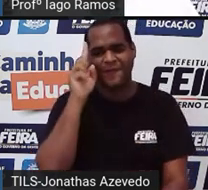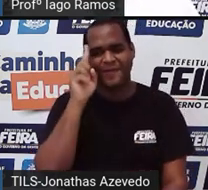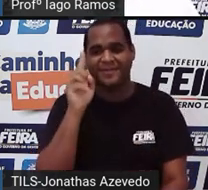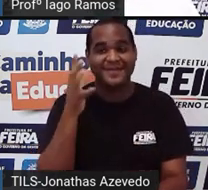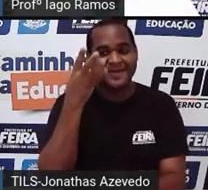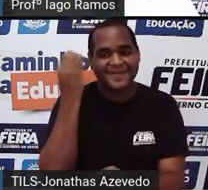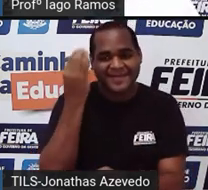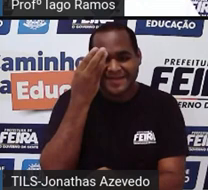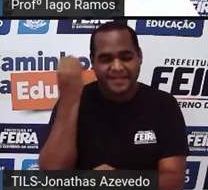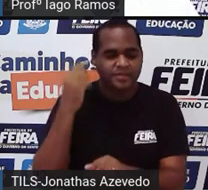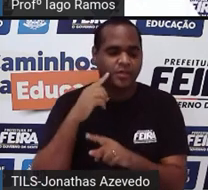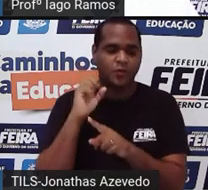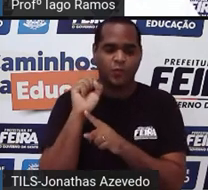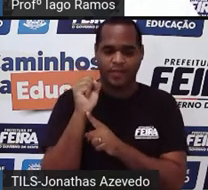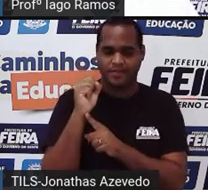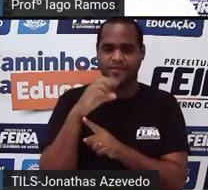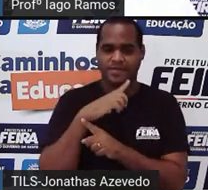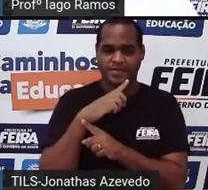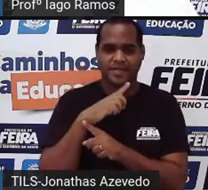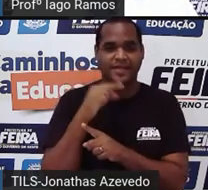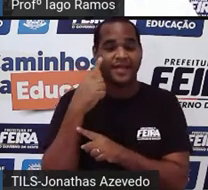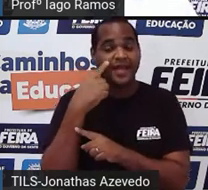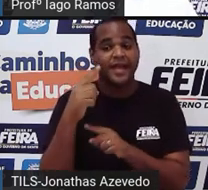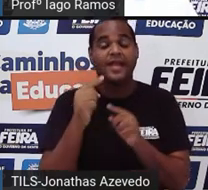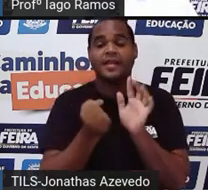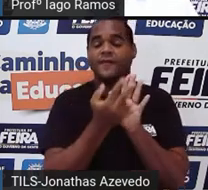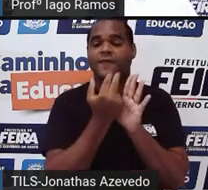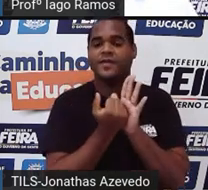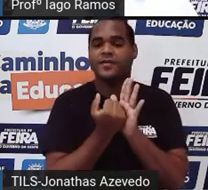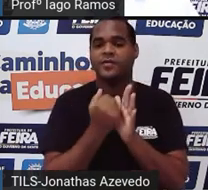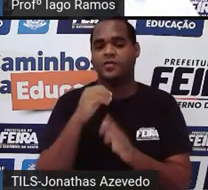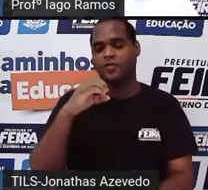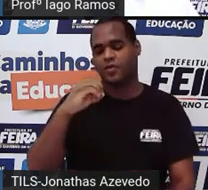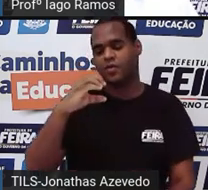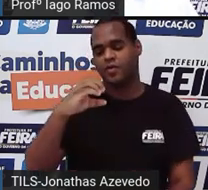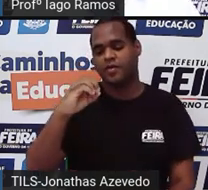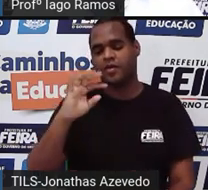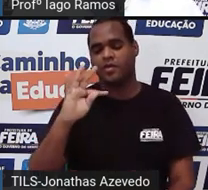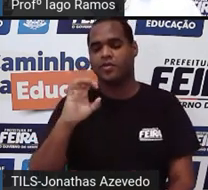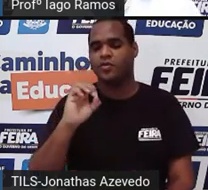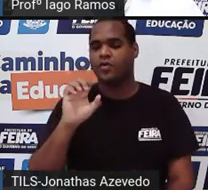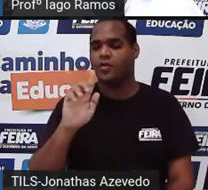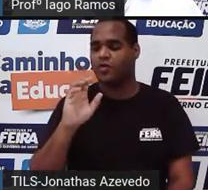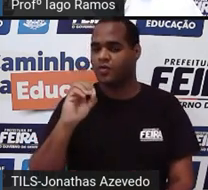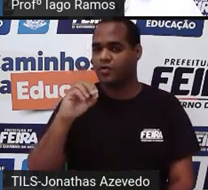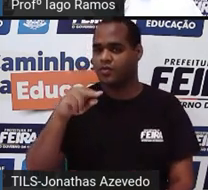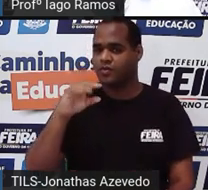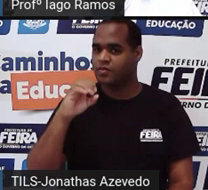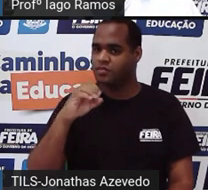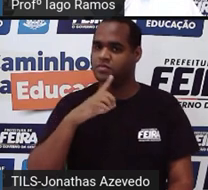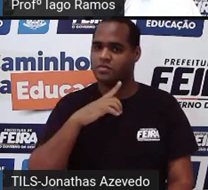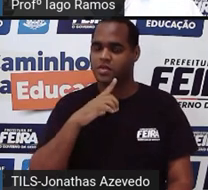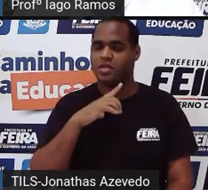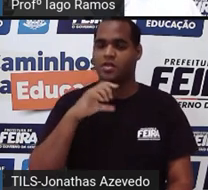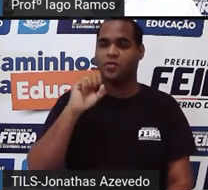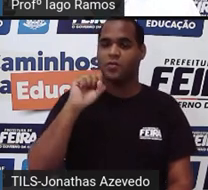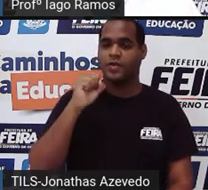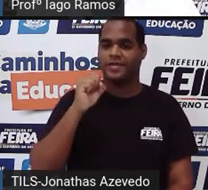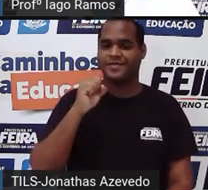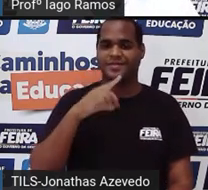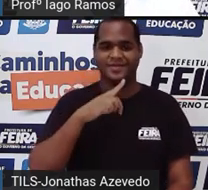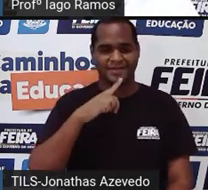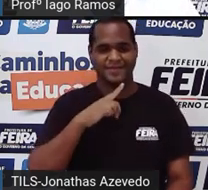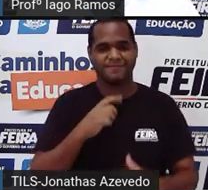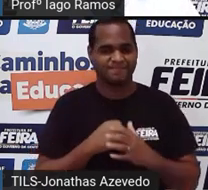Se tem oito lados, essa figura é chamada de octógono, tá? Um polígono com oito lados. Então,